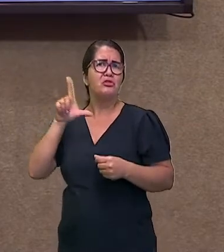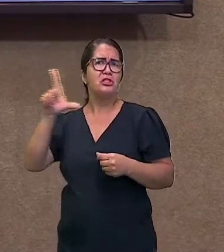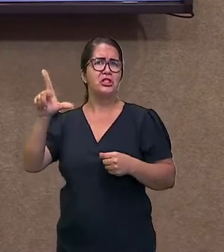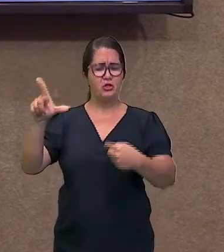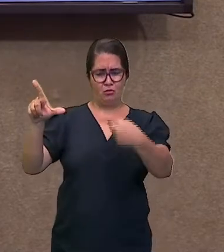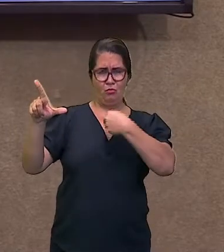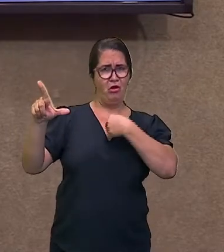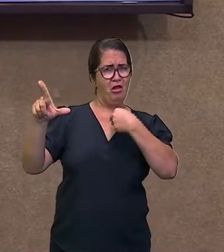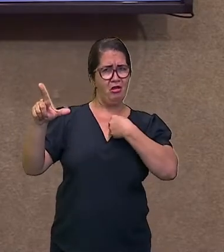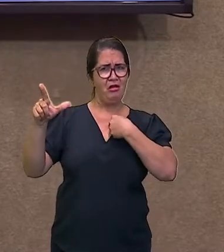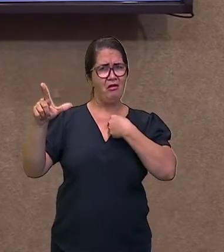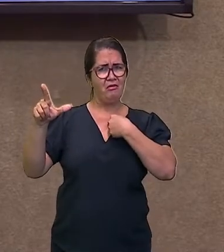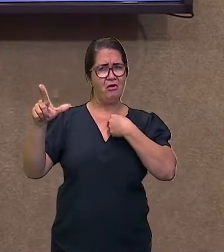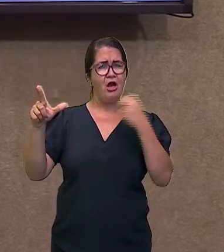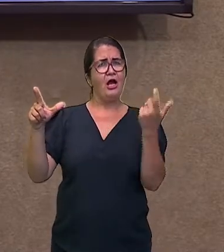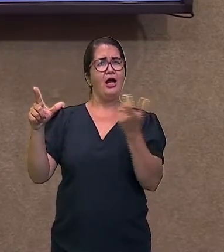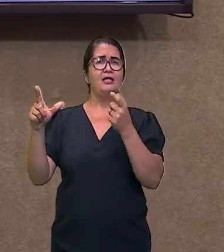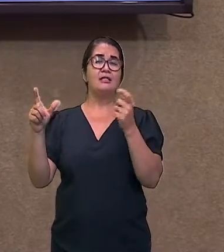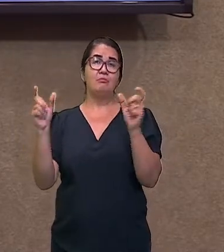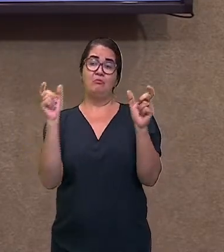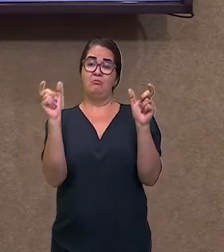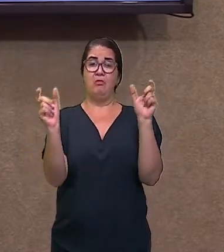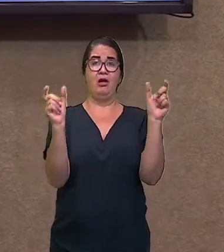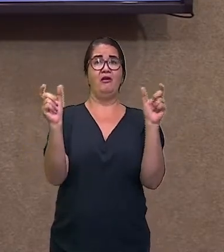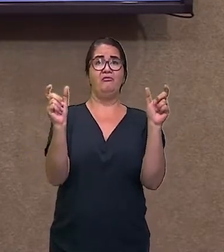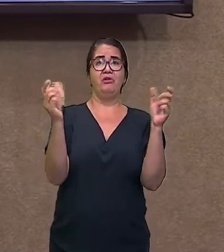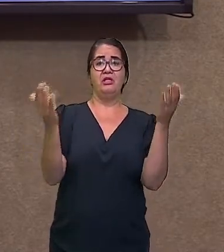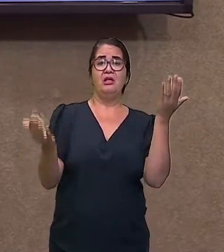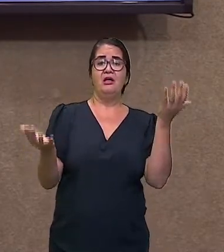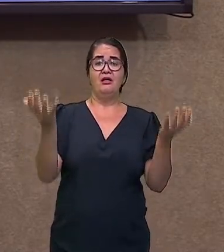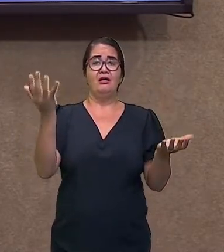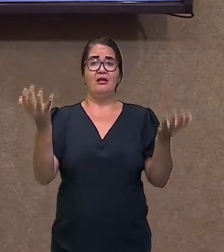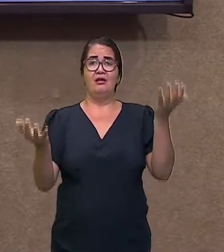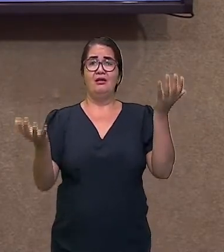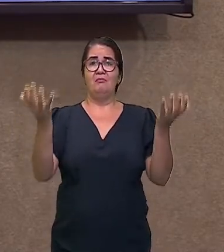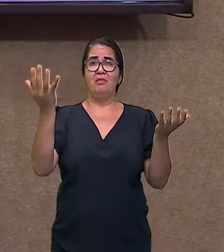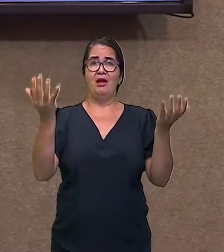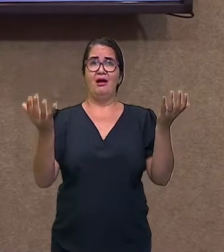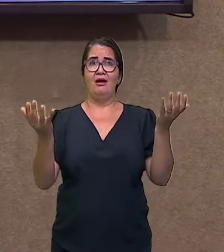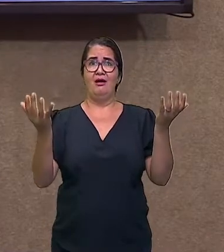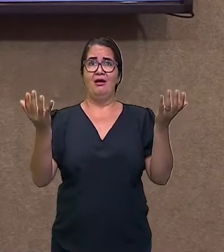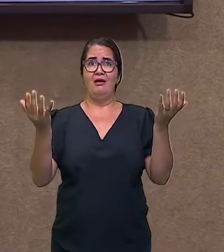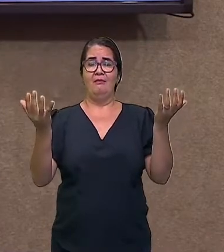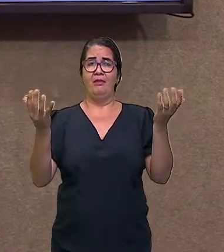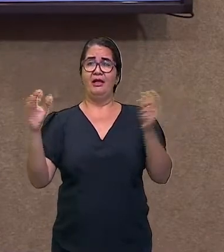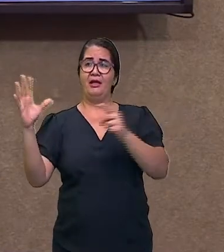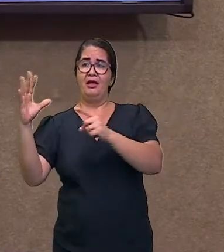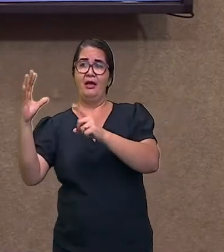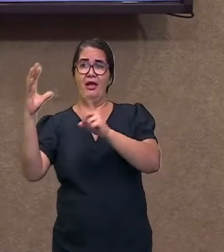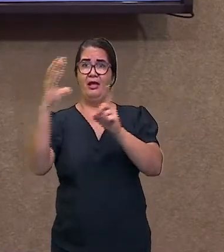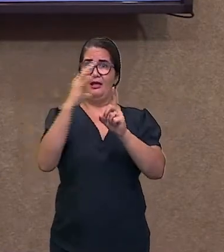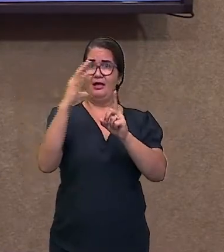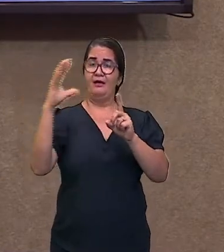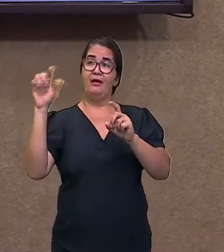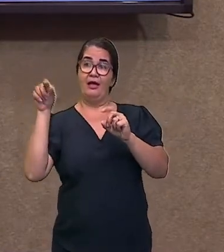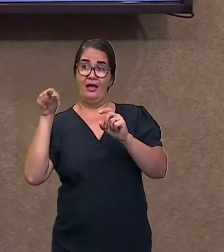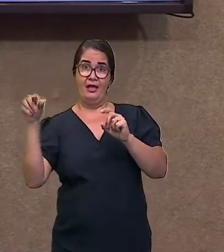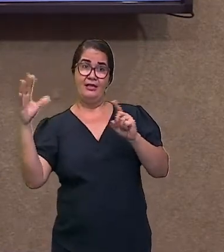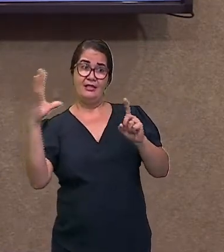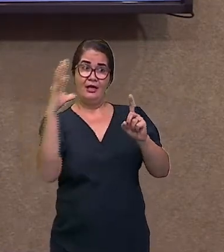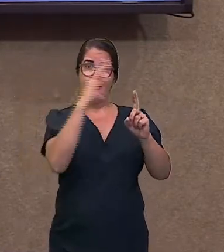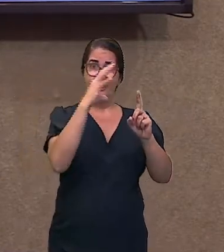palavrinhas de modo que toda interação exista e que tudo faça